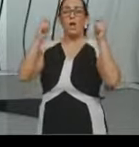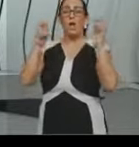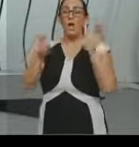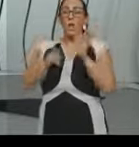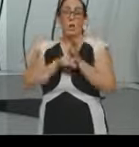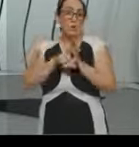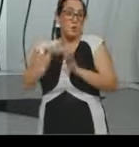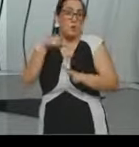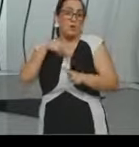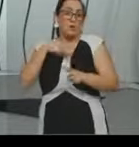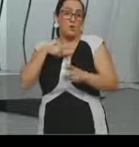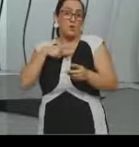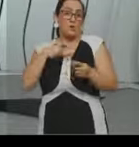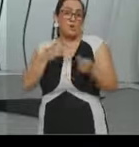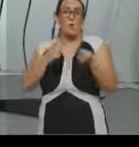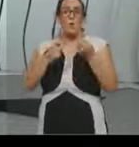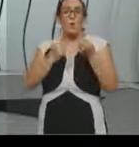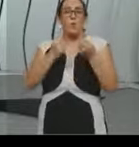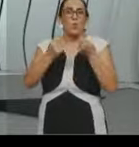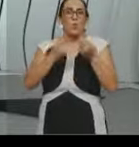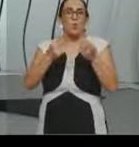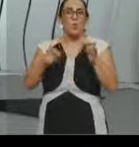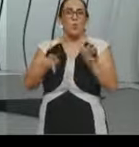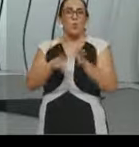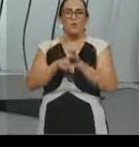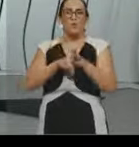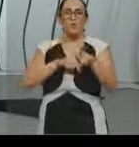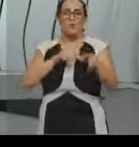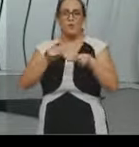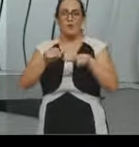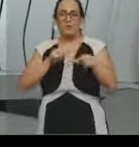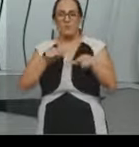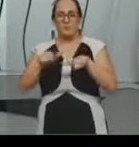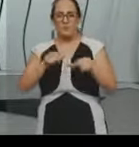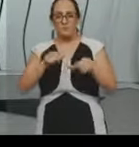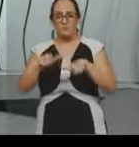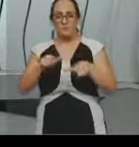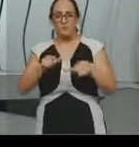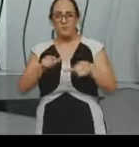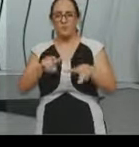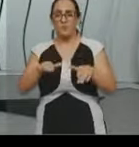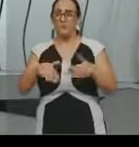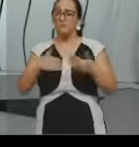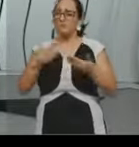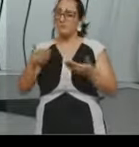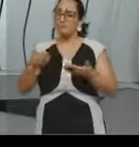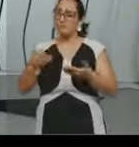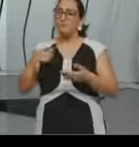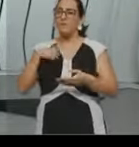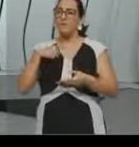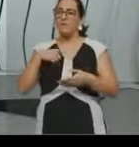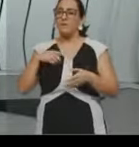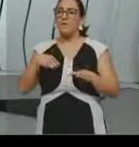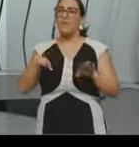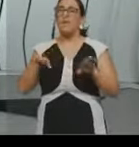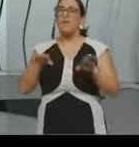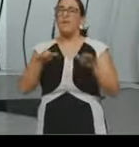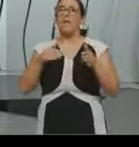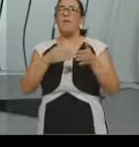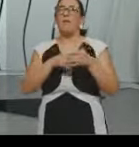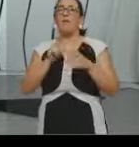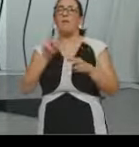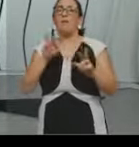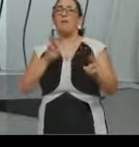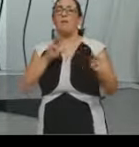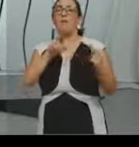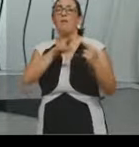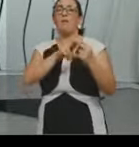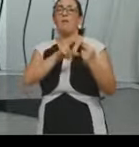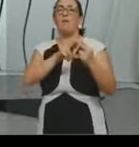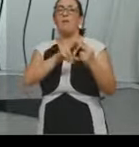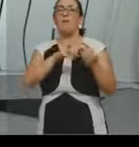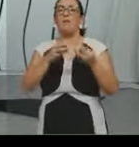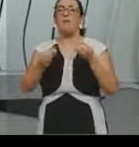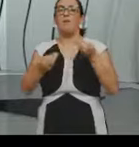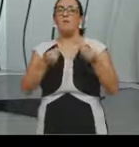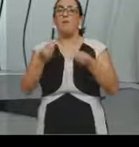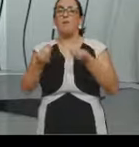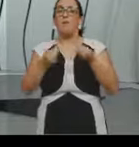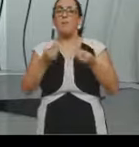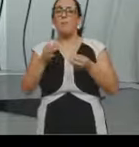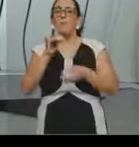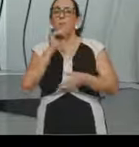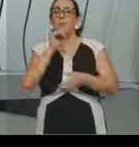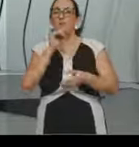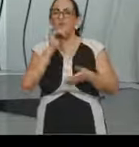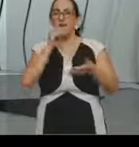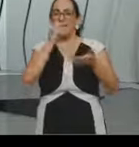assim, é uma marca muito importante desse contexto. A gente até tem uma referência, né, de como que vinha escrito na carteira de